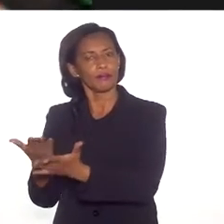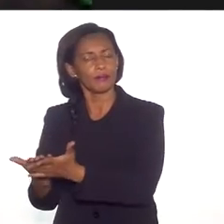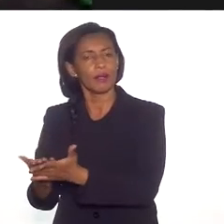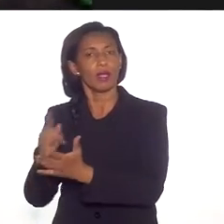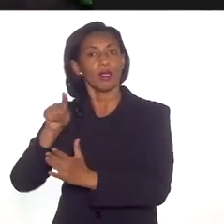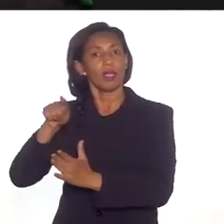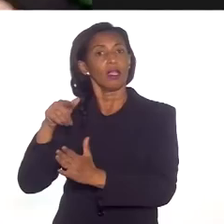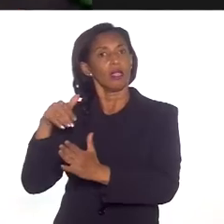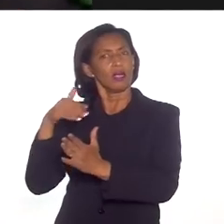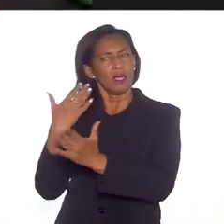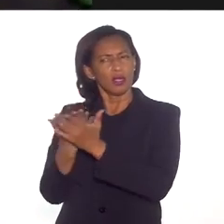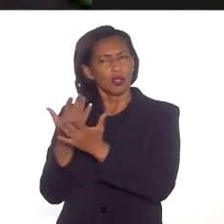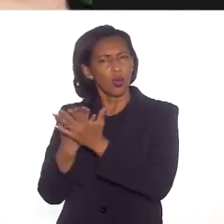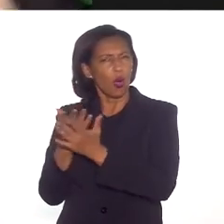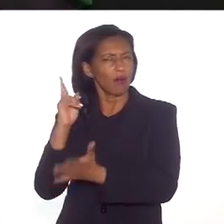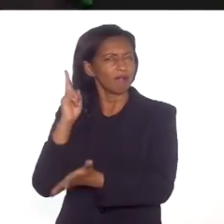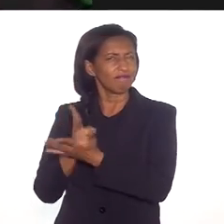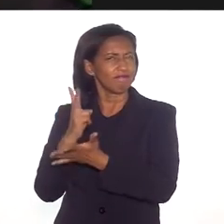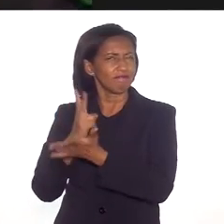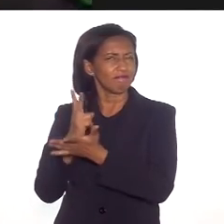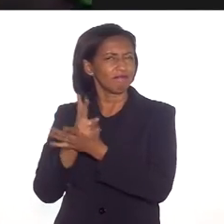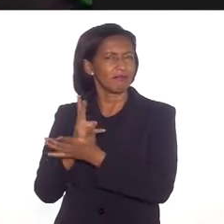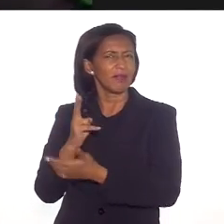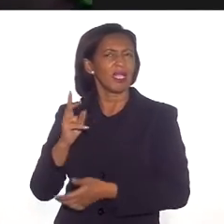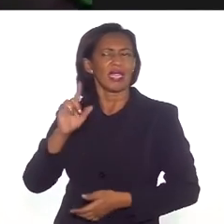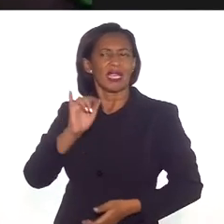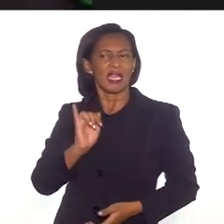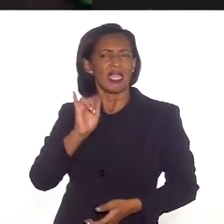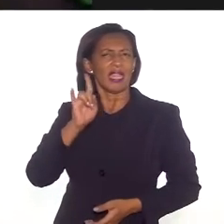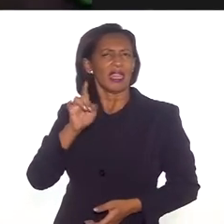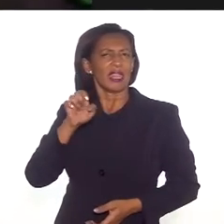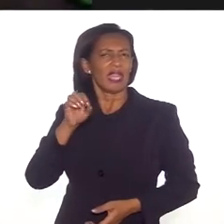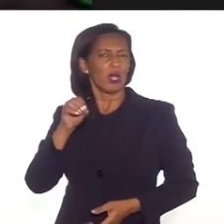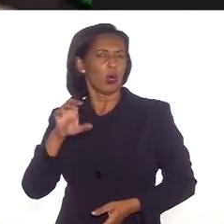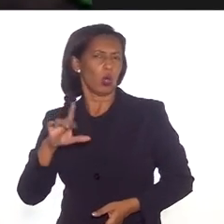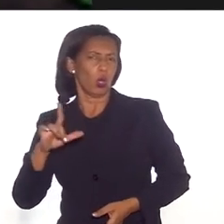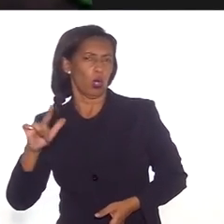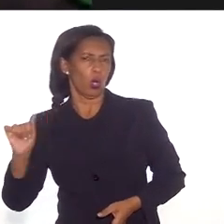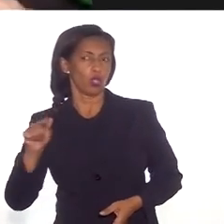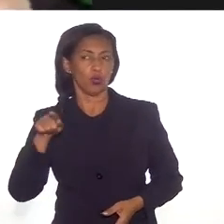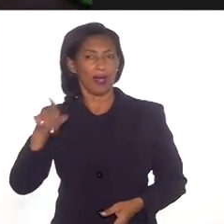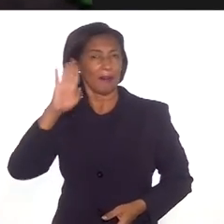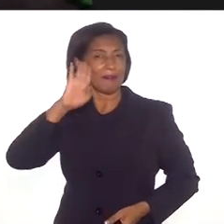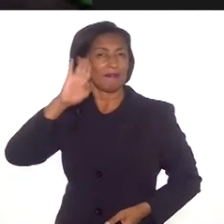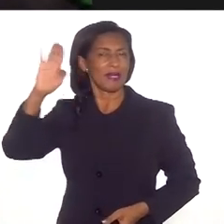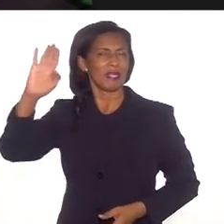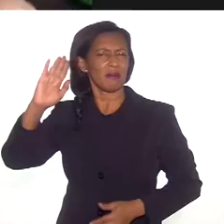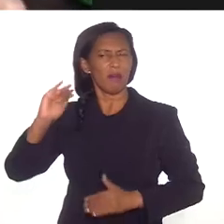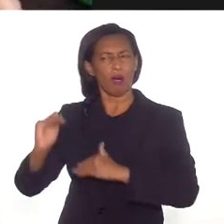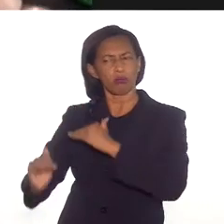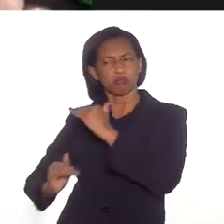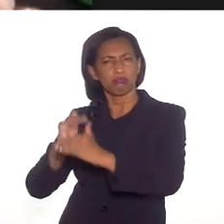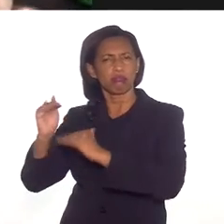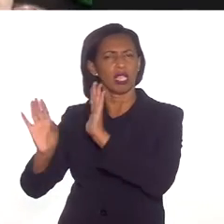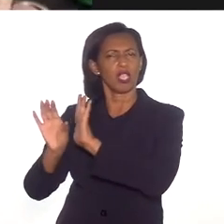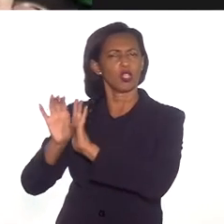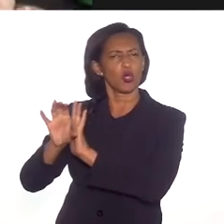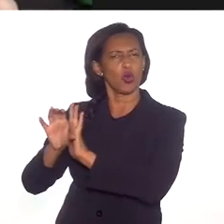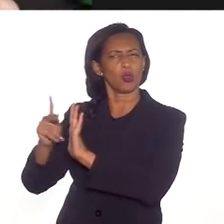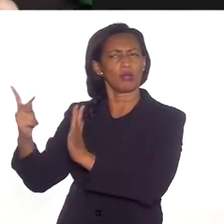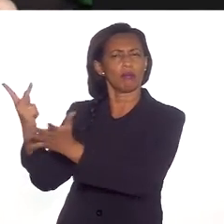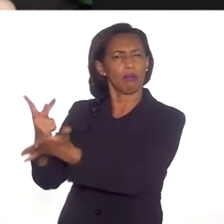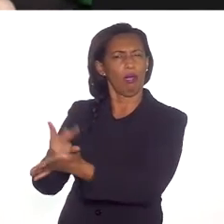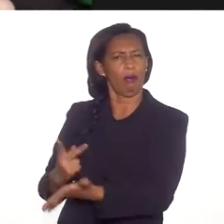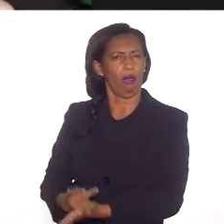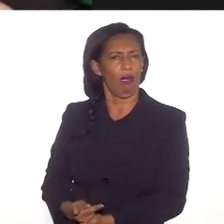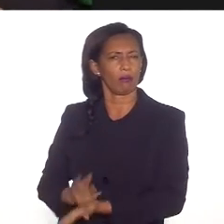sempre foi um grande instrumento ideológico nesse sentido, porque foi ela a principal reprodutor desses conceitos e